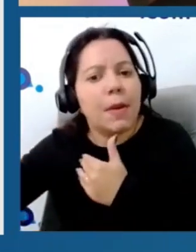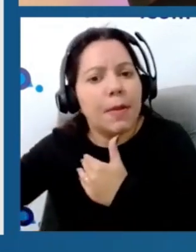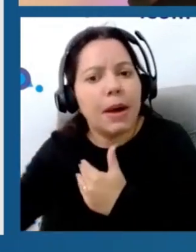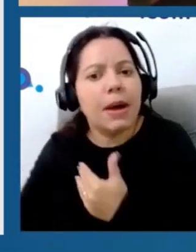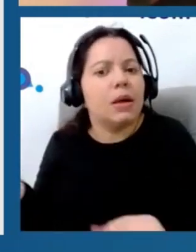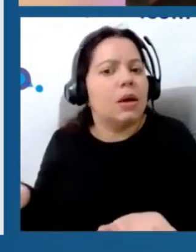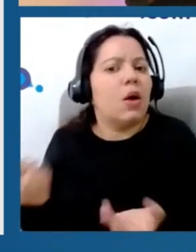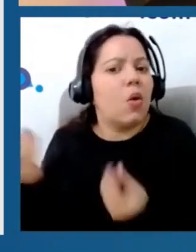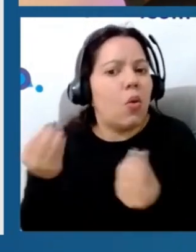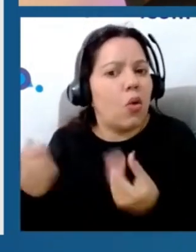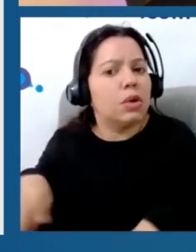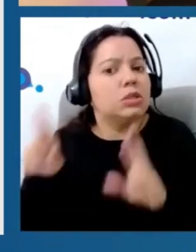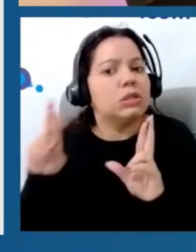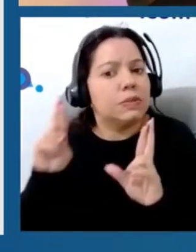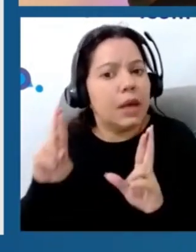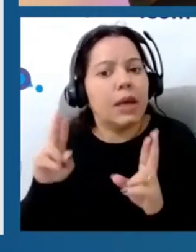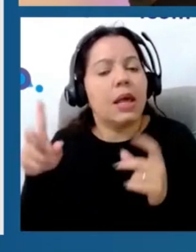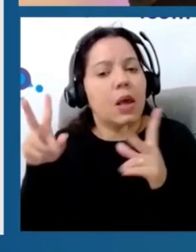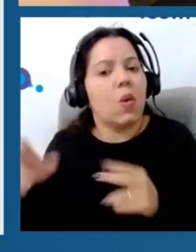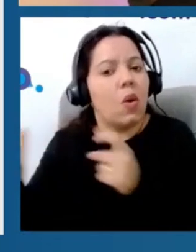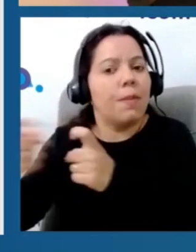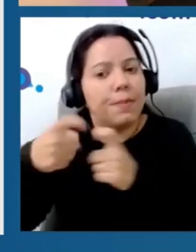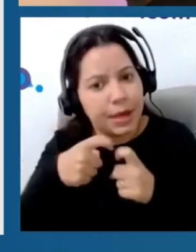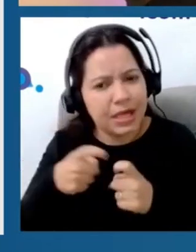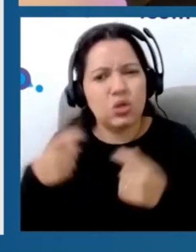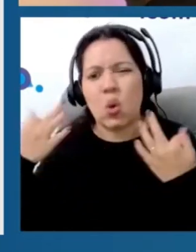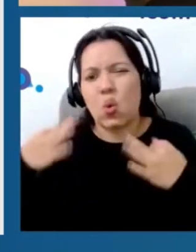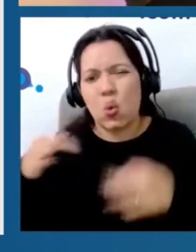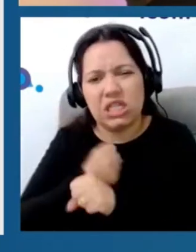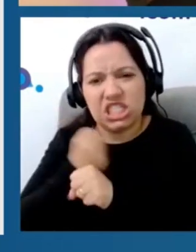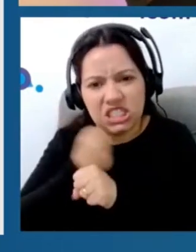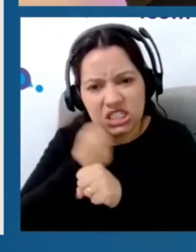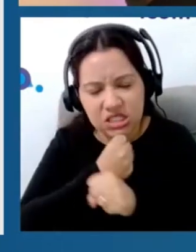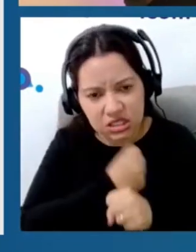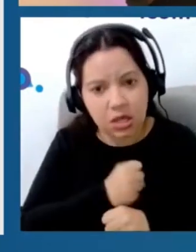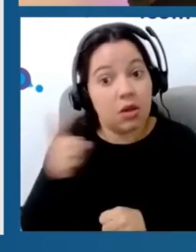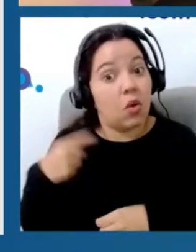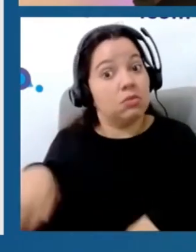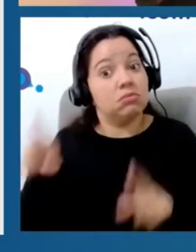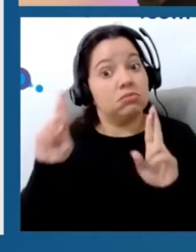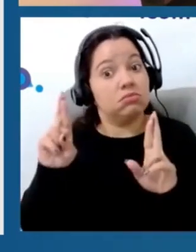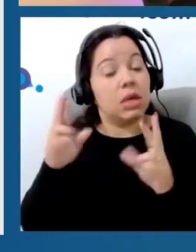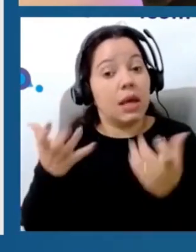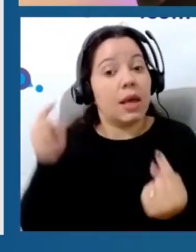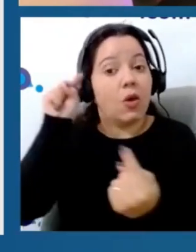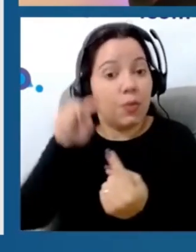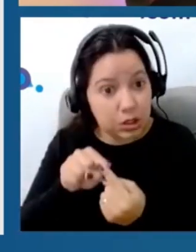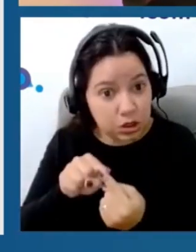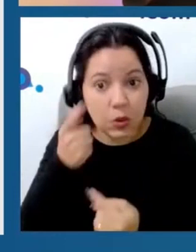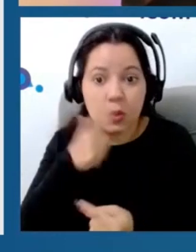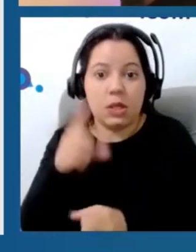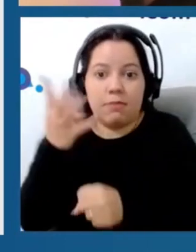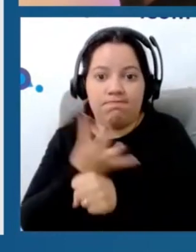geralmente na prática clínica para pacientes que têm dor crônica? A gente espera, na verdade, um efeito de tolerância e de tolerância